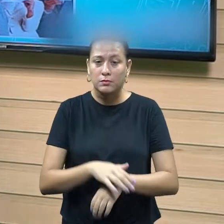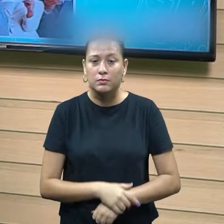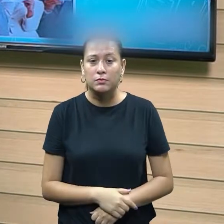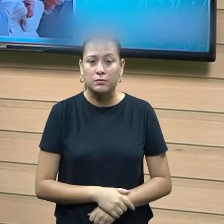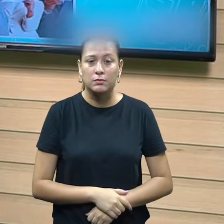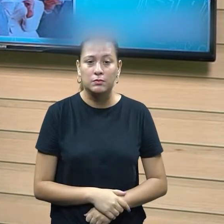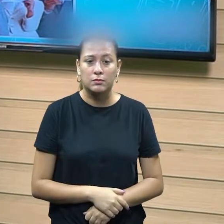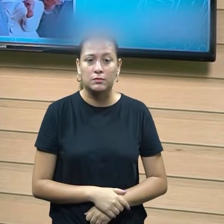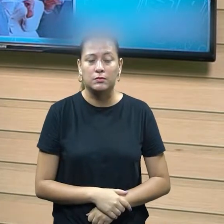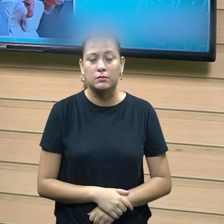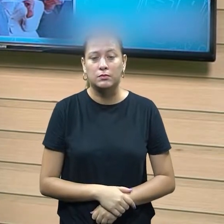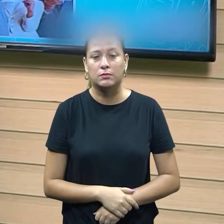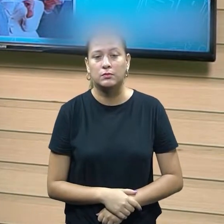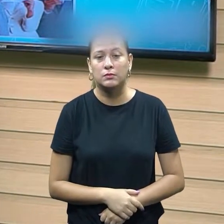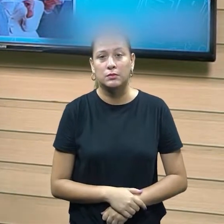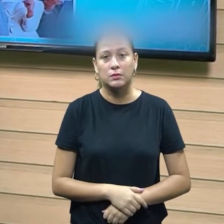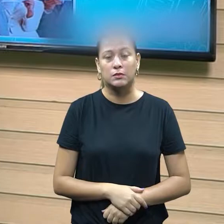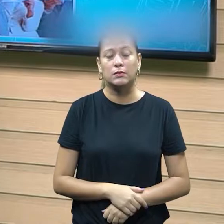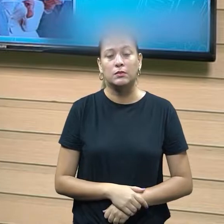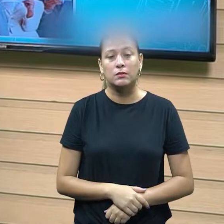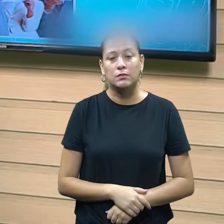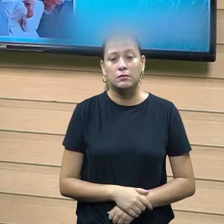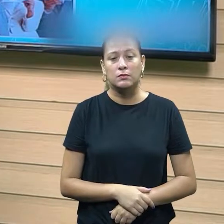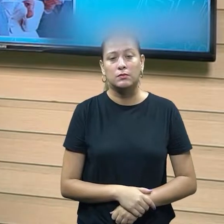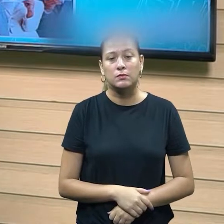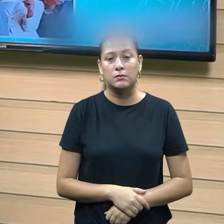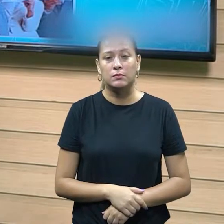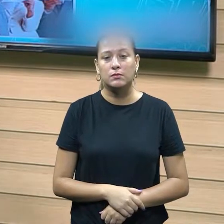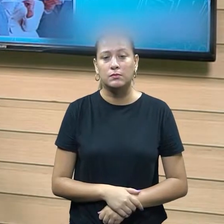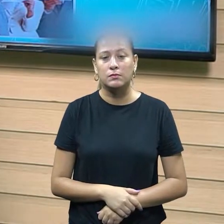tudo, sendo acima de tudo ético